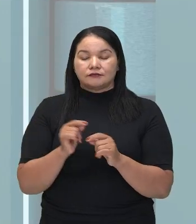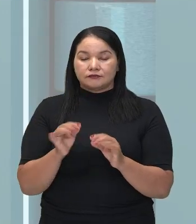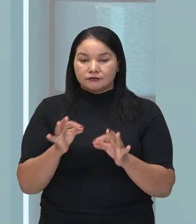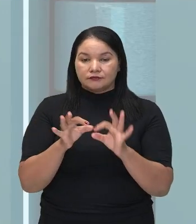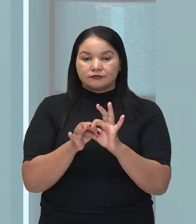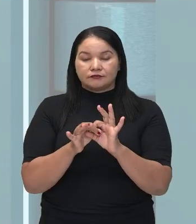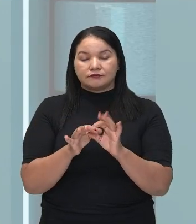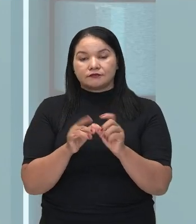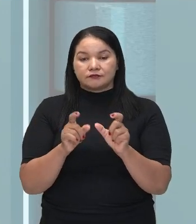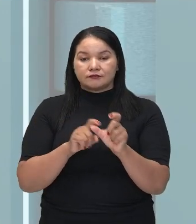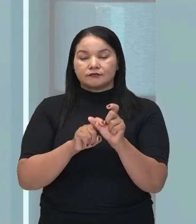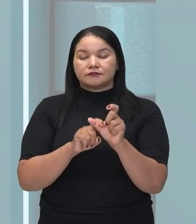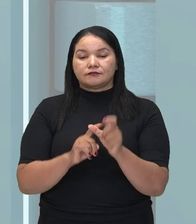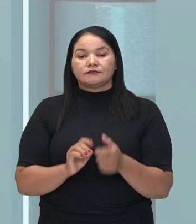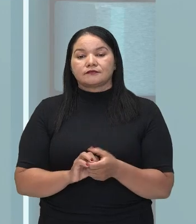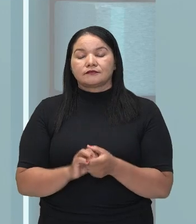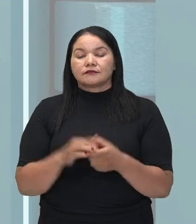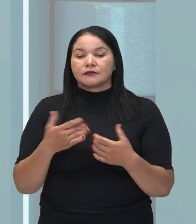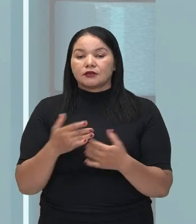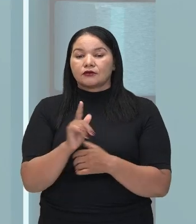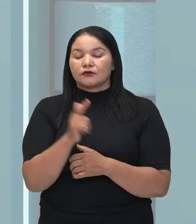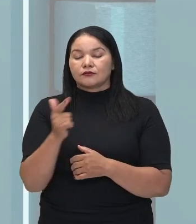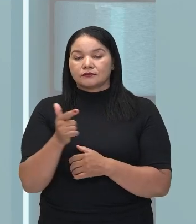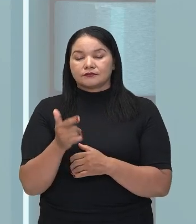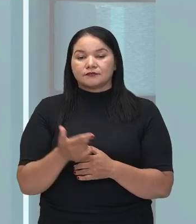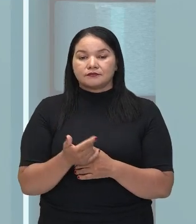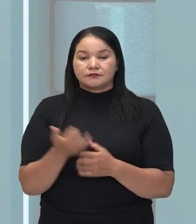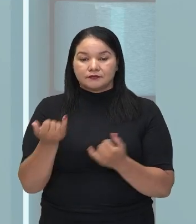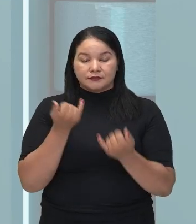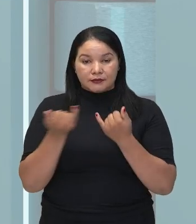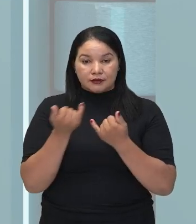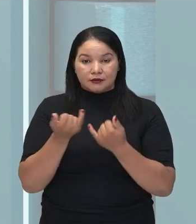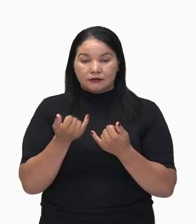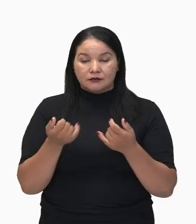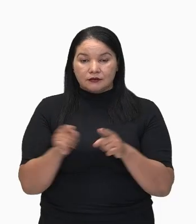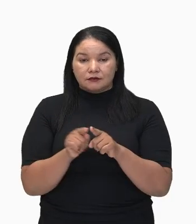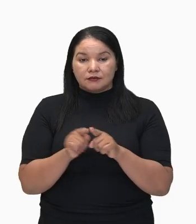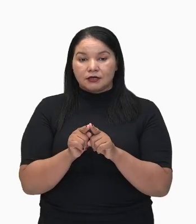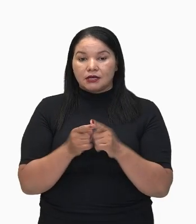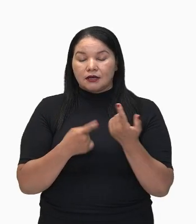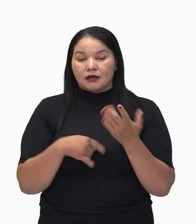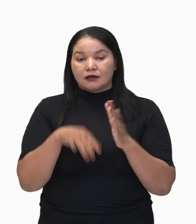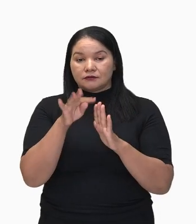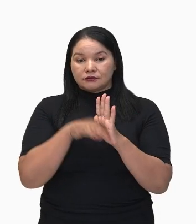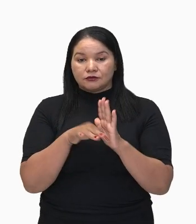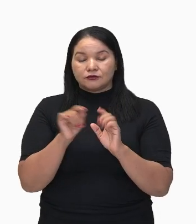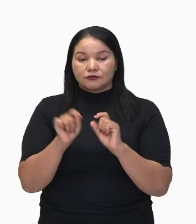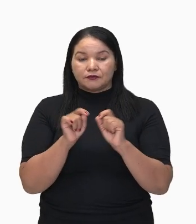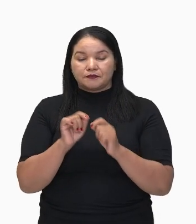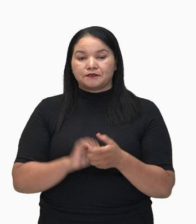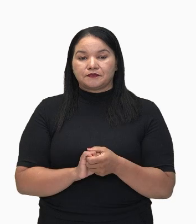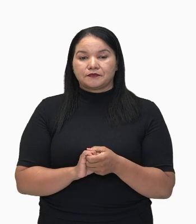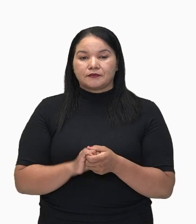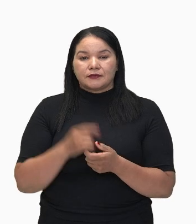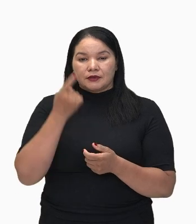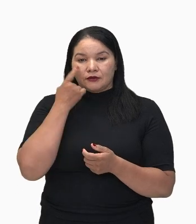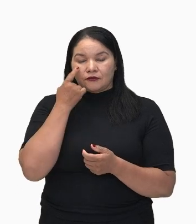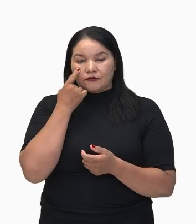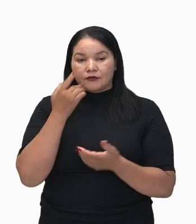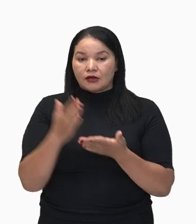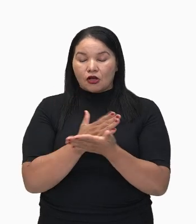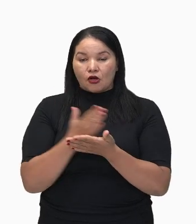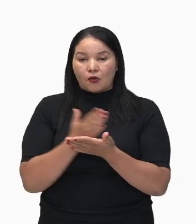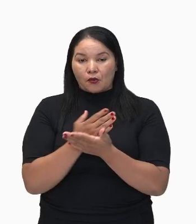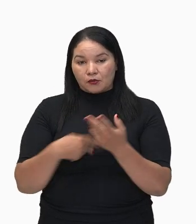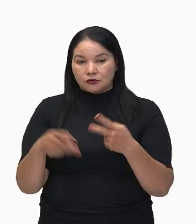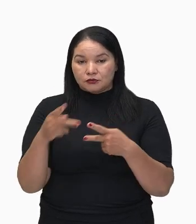Olha só. Ok. Vamos prosseguindo, então, com mais informações. Falar um pouco aí. Temos um texto aqui, ó. Com as preposições. Olha